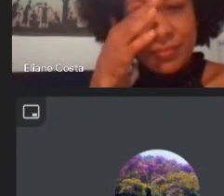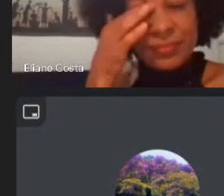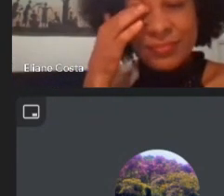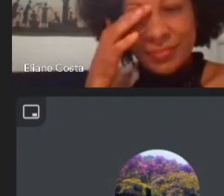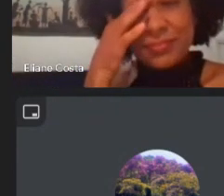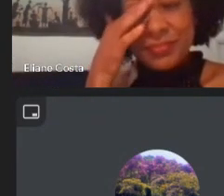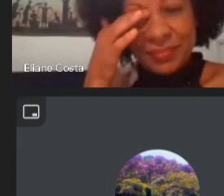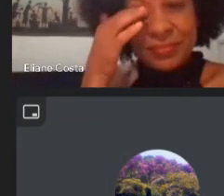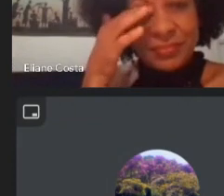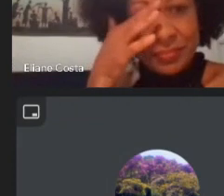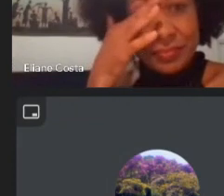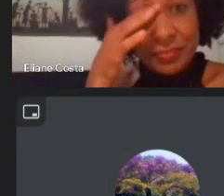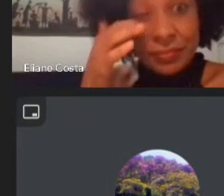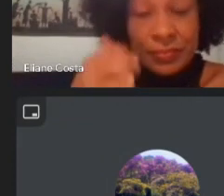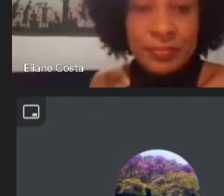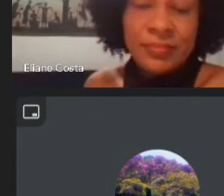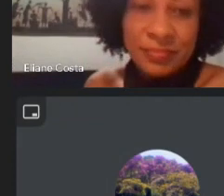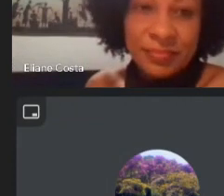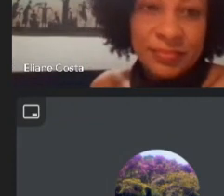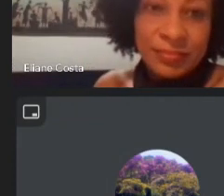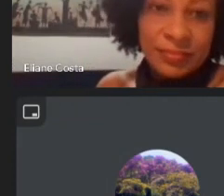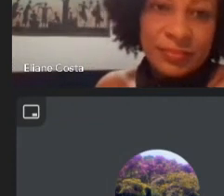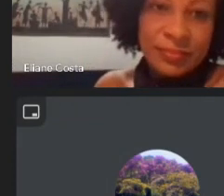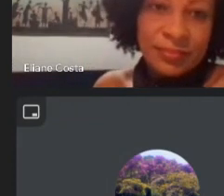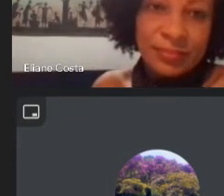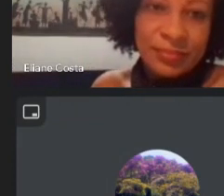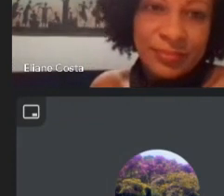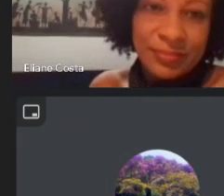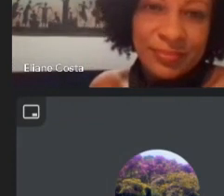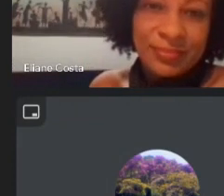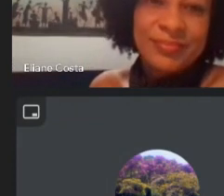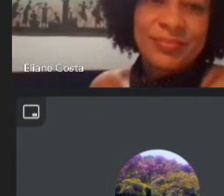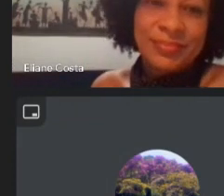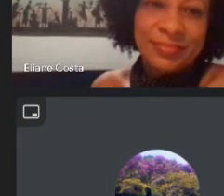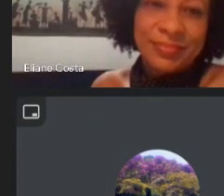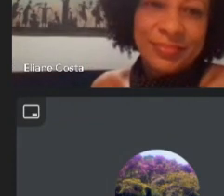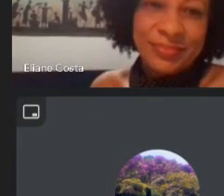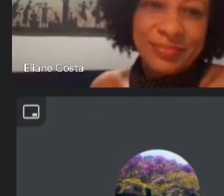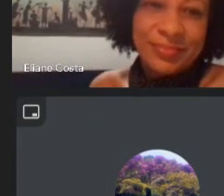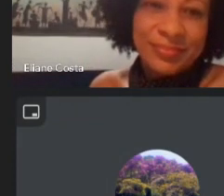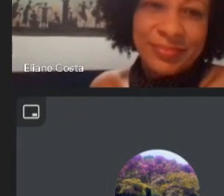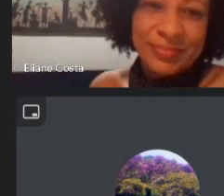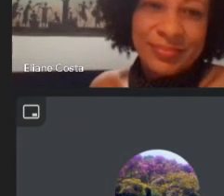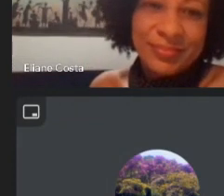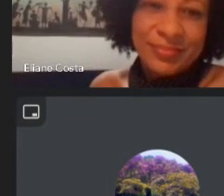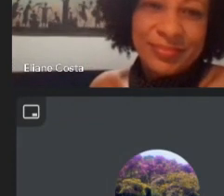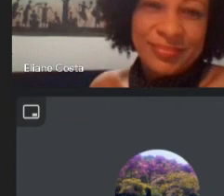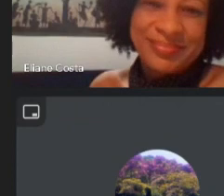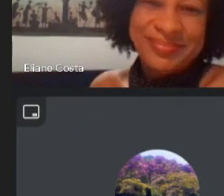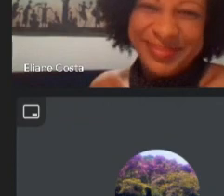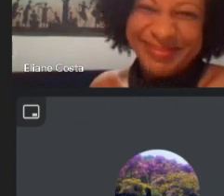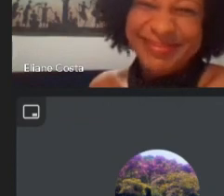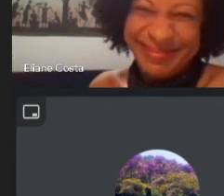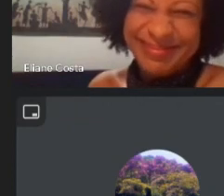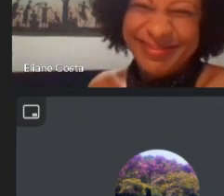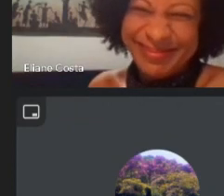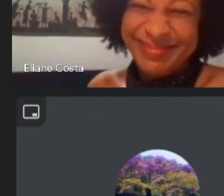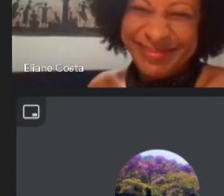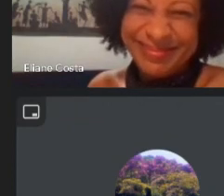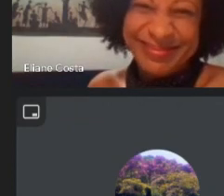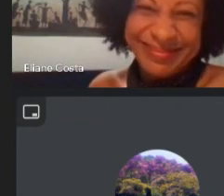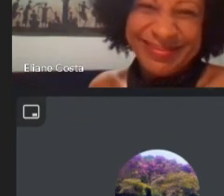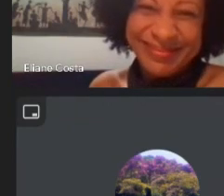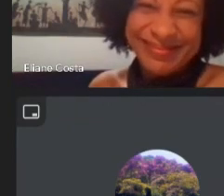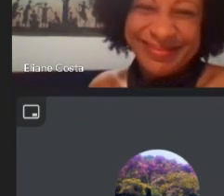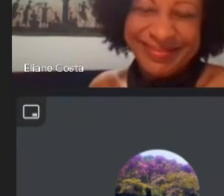né de ter a orelha feita pela Jesus e a corta capa feita pela professora